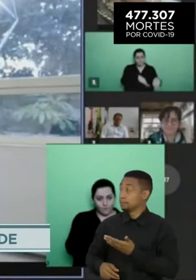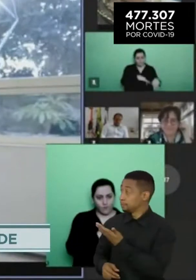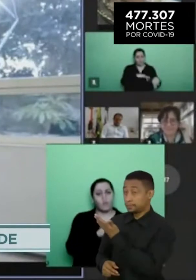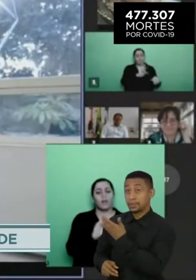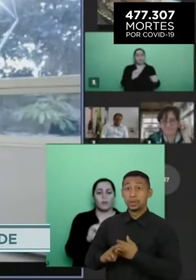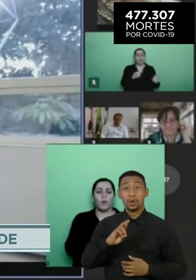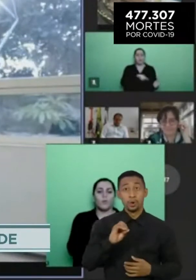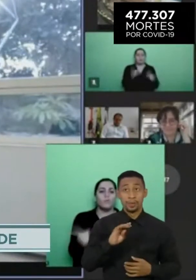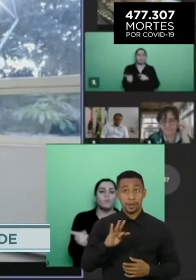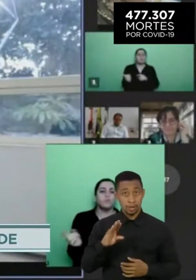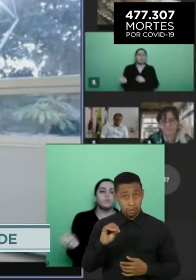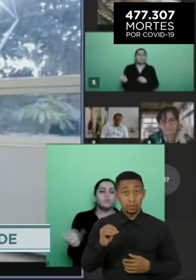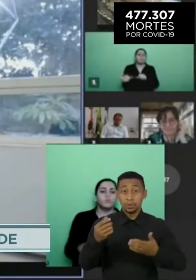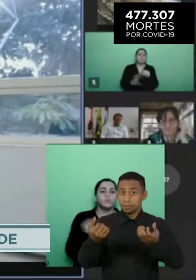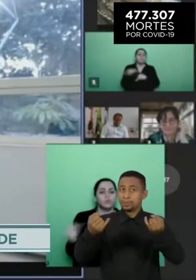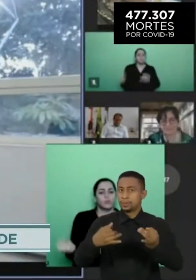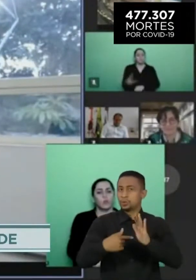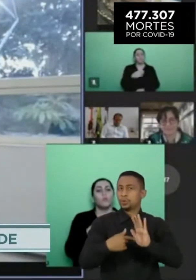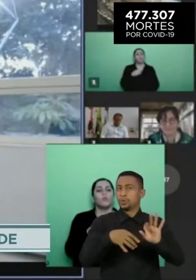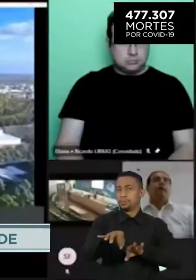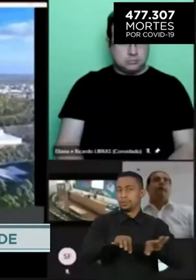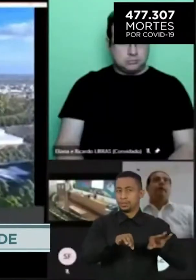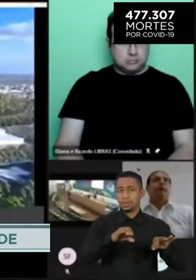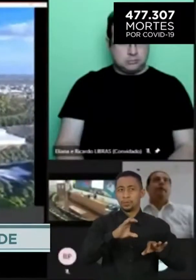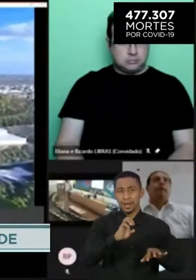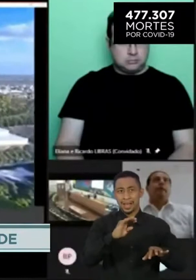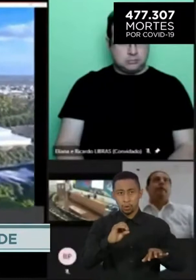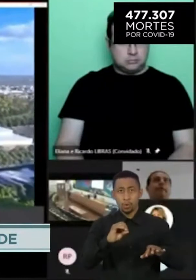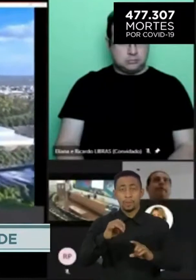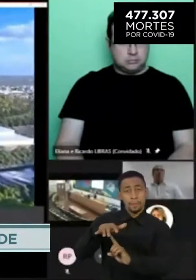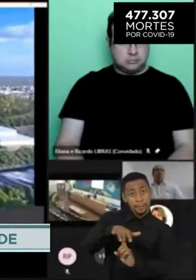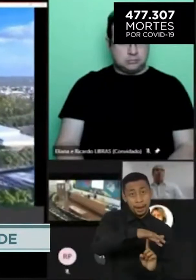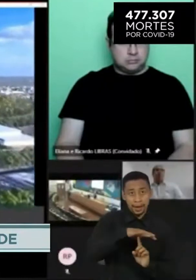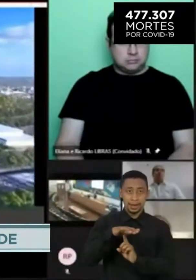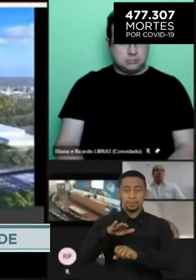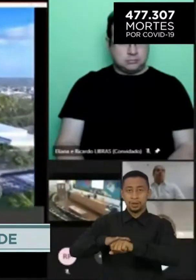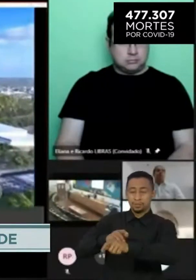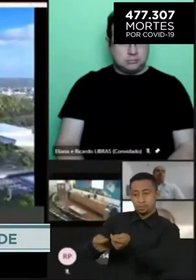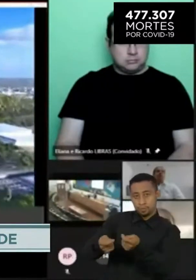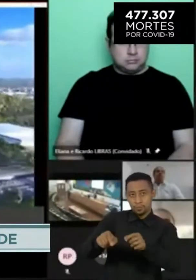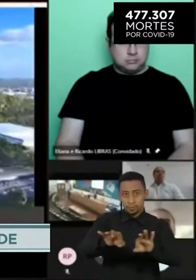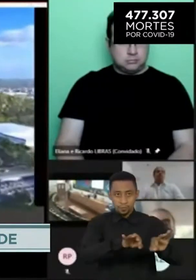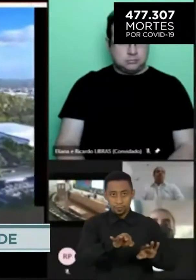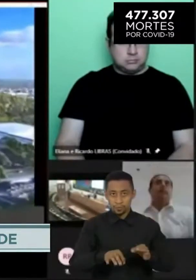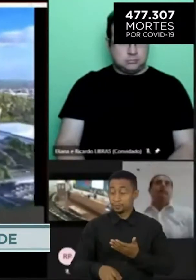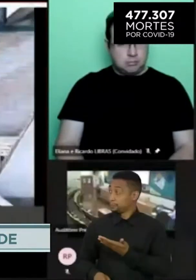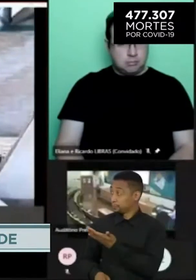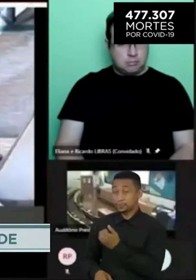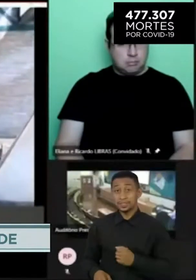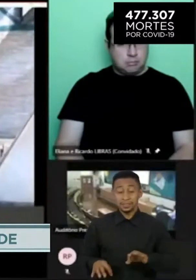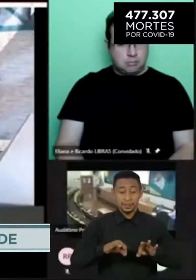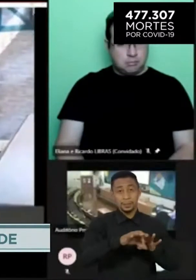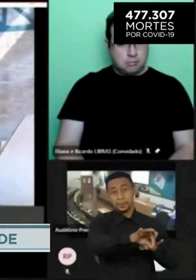Roberto Serrone Perosa, mostrou o projeto para o Eco Parque, um novo modelo para o processamento de resíduos. Atualmente, a área de